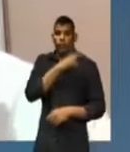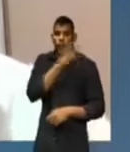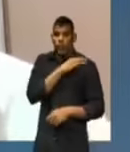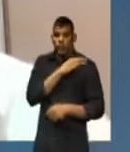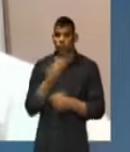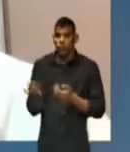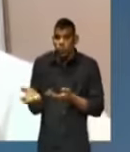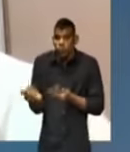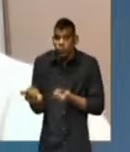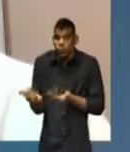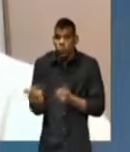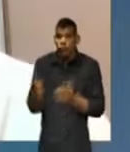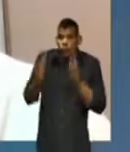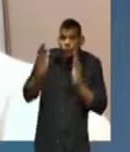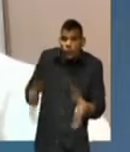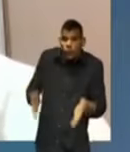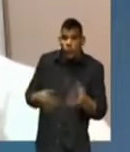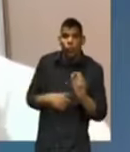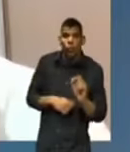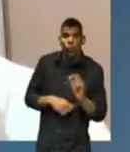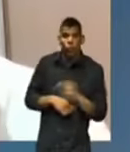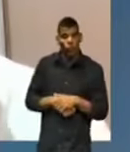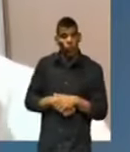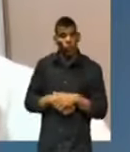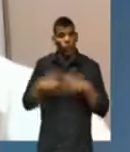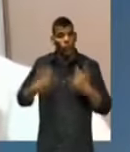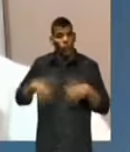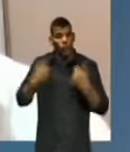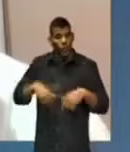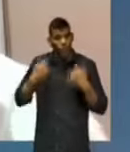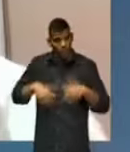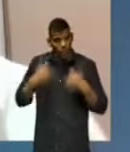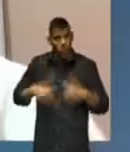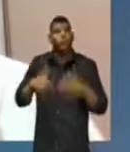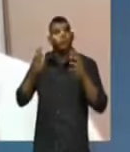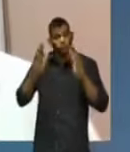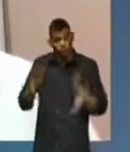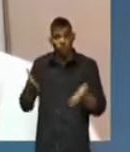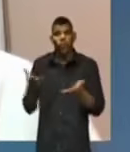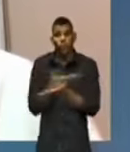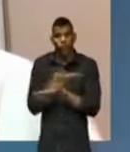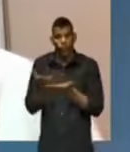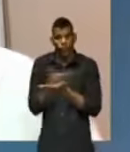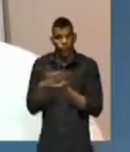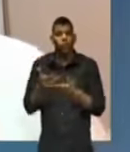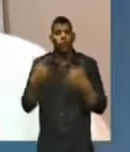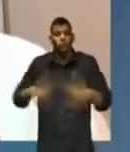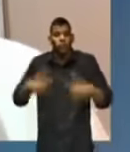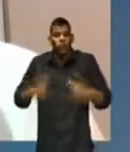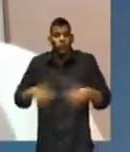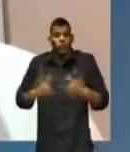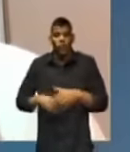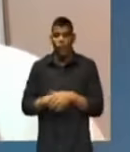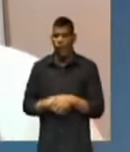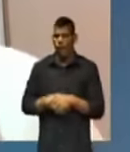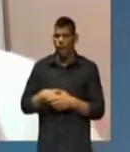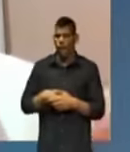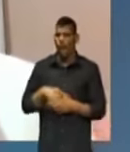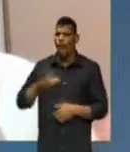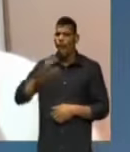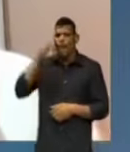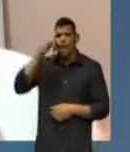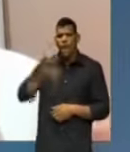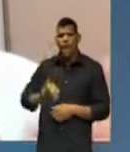adolescentes, já estão em atividades no mercado de trabalho, em atividades laborais. Como é que a gente pode